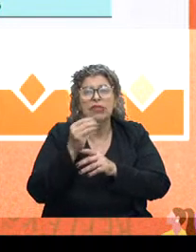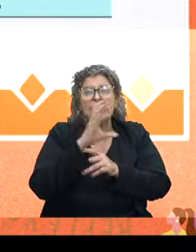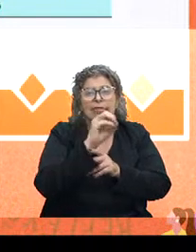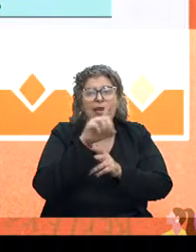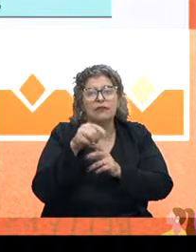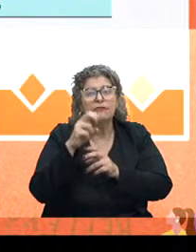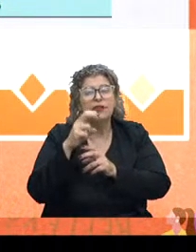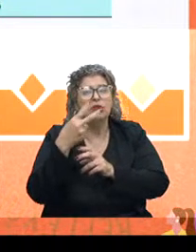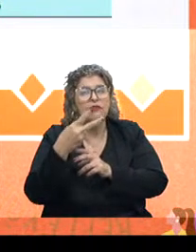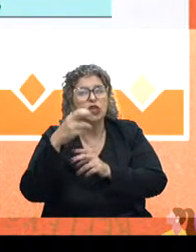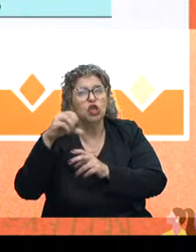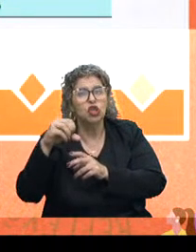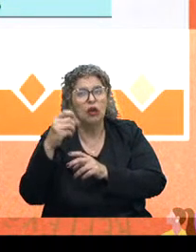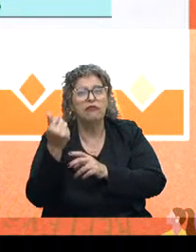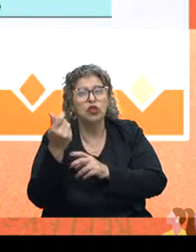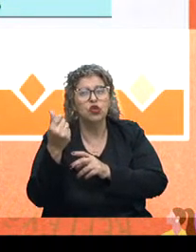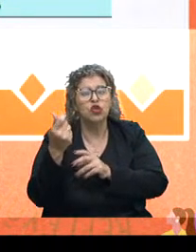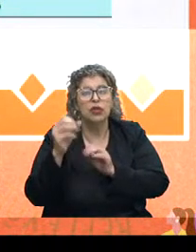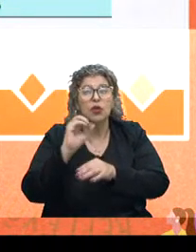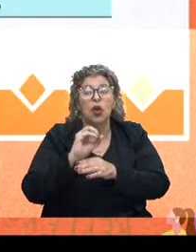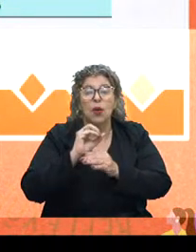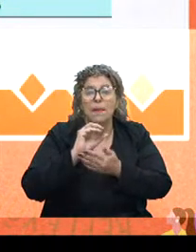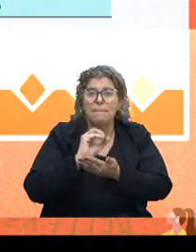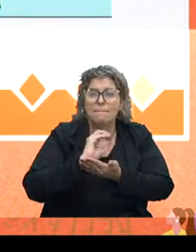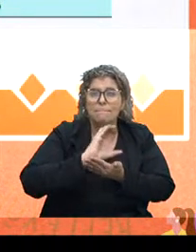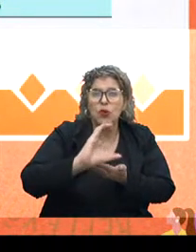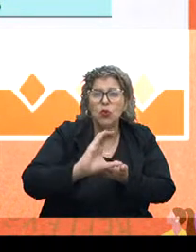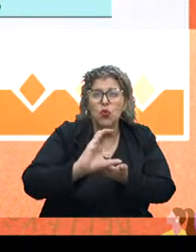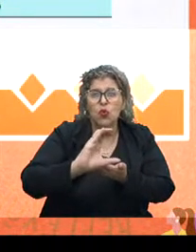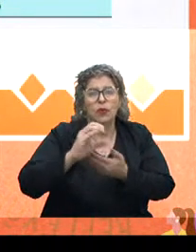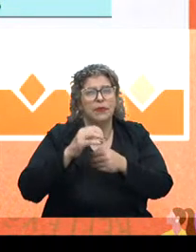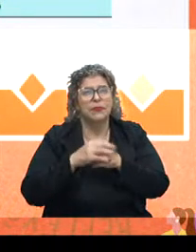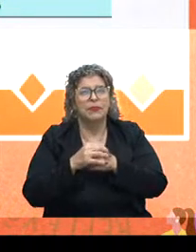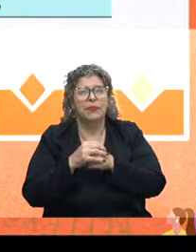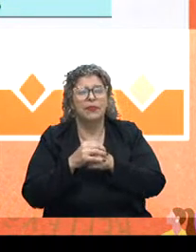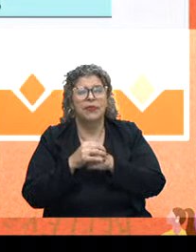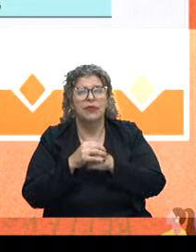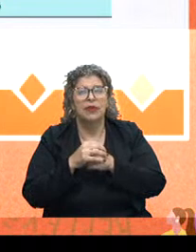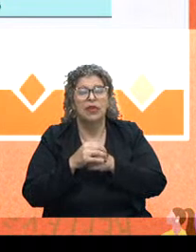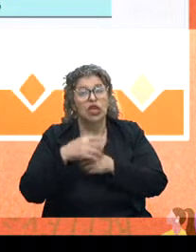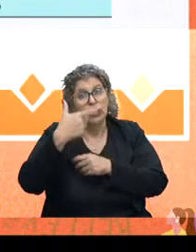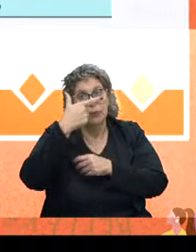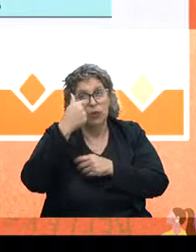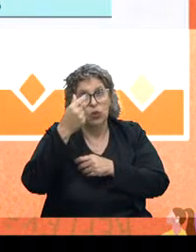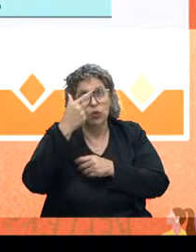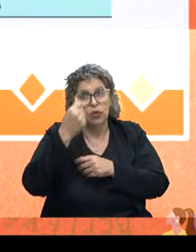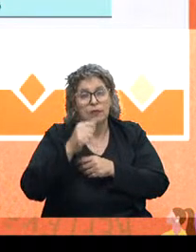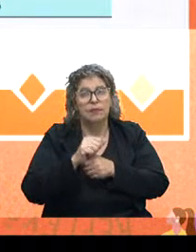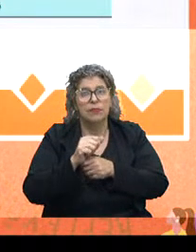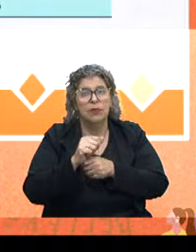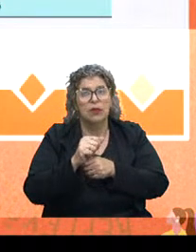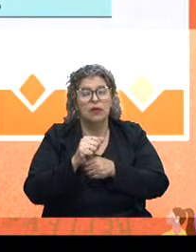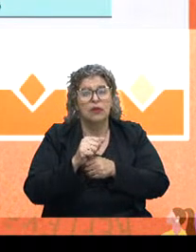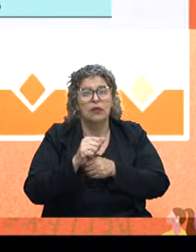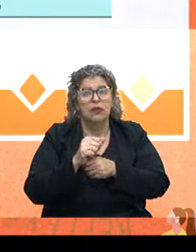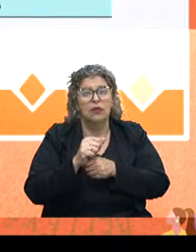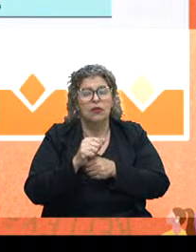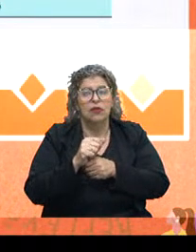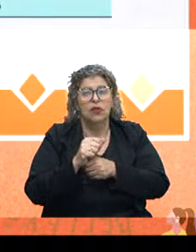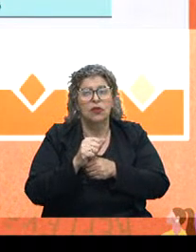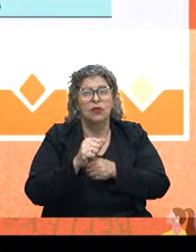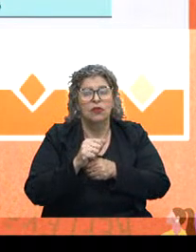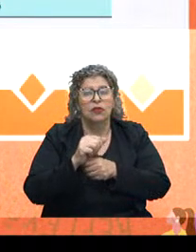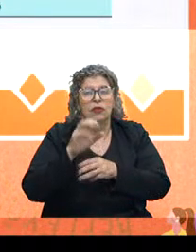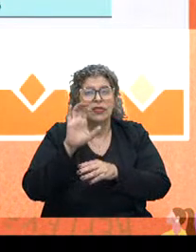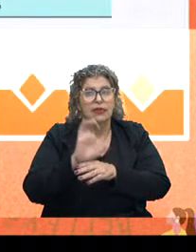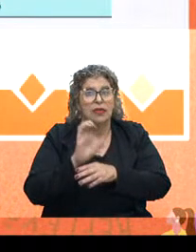,29% da sua receita própria líquida em ensino superior. Onde no ensino superior? Na Universidade